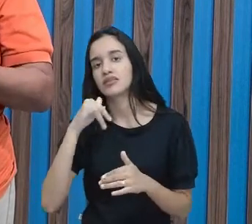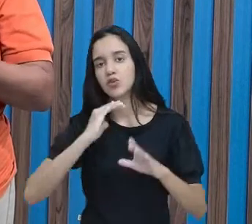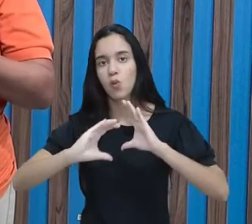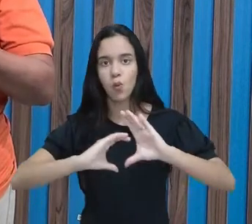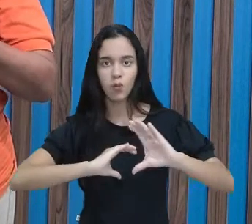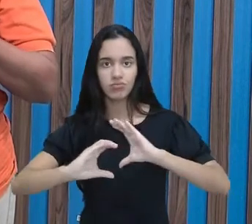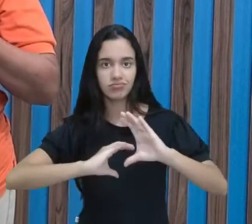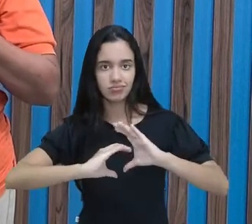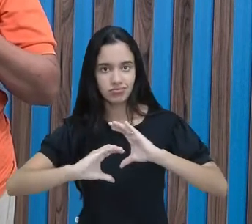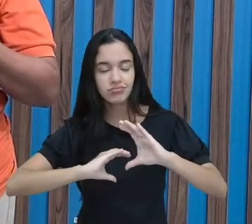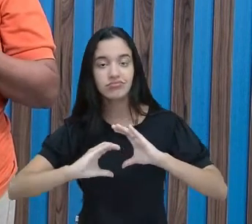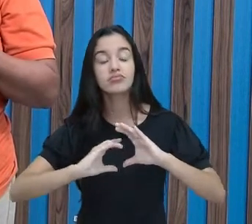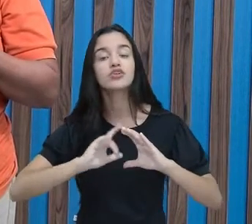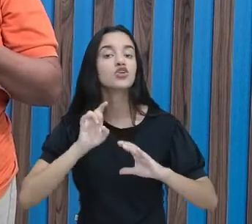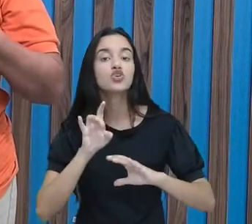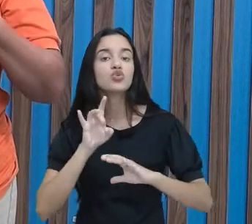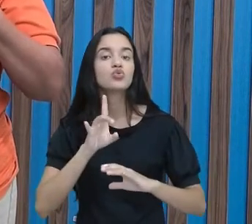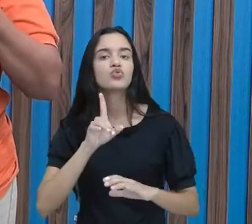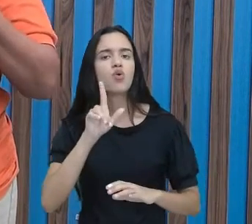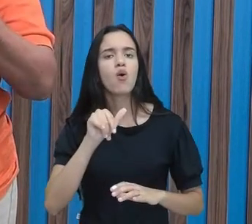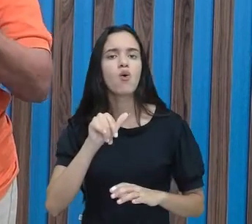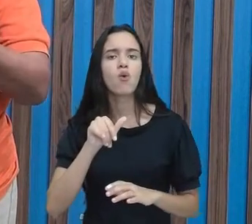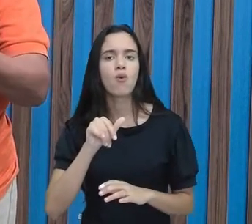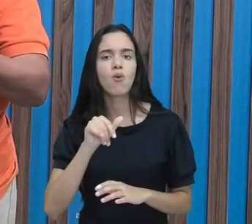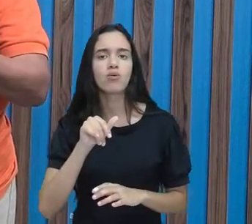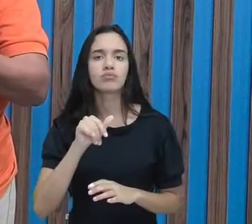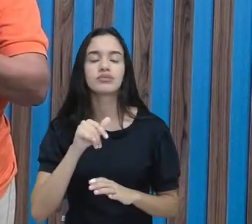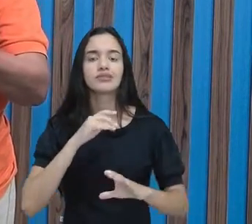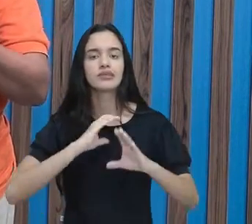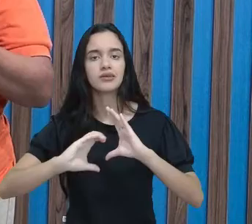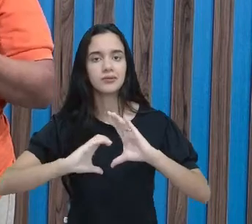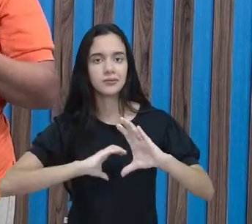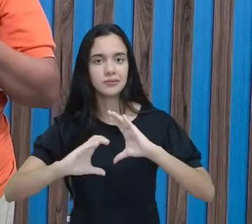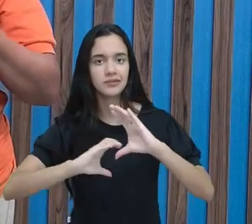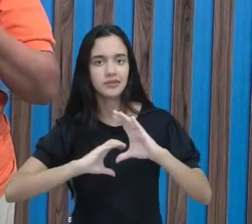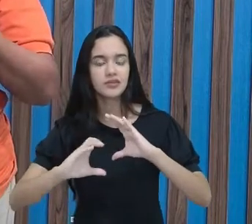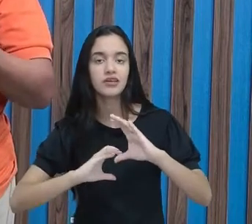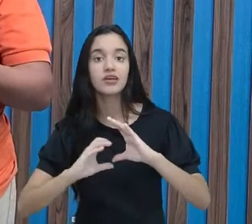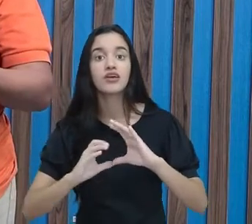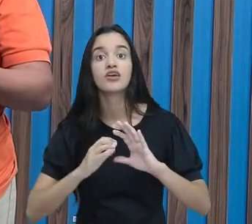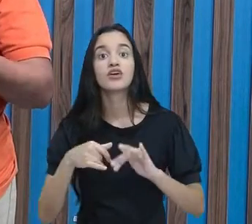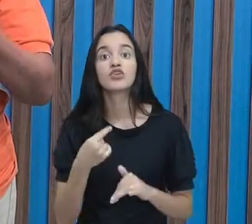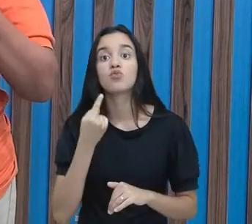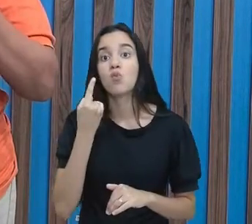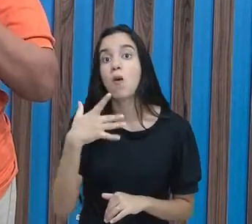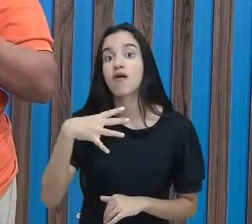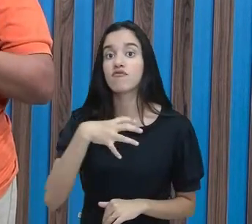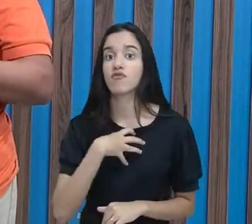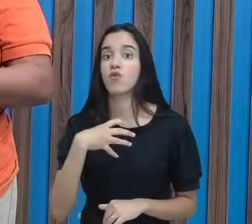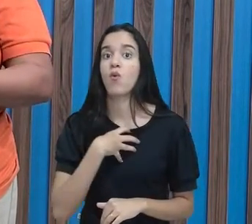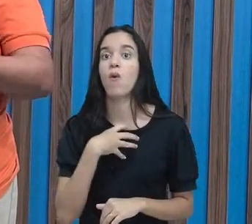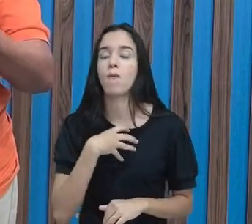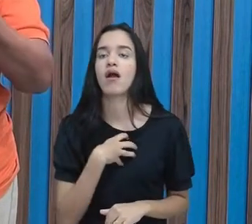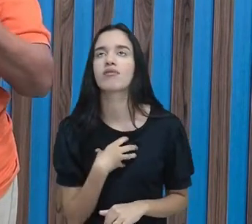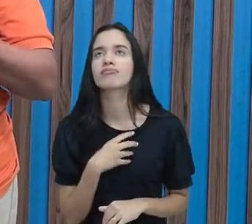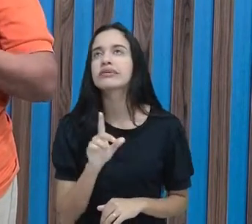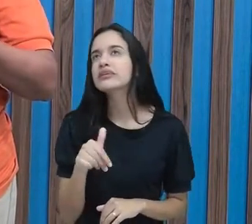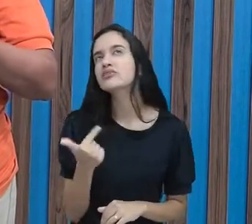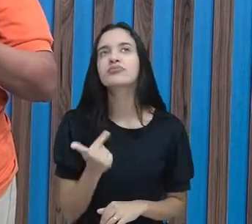comunicação, eles apenas fazem a comunicação de uma única via. Não existe